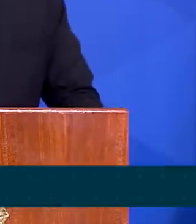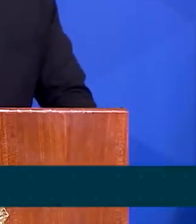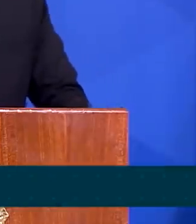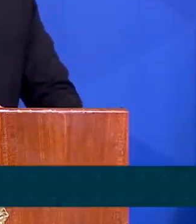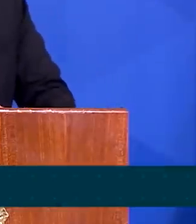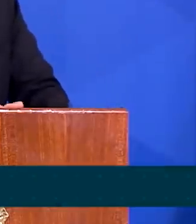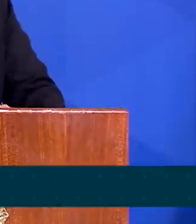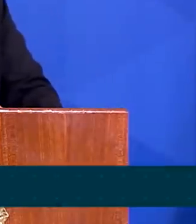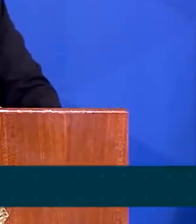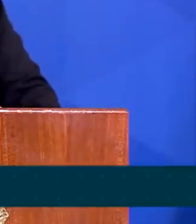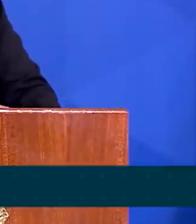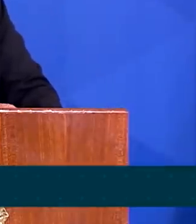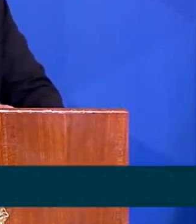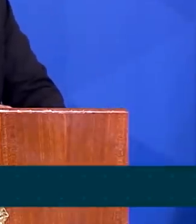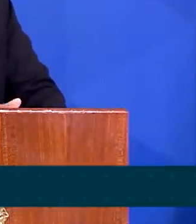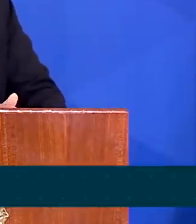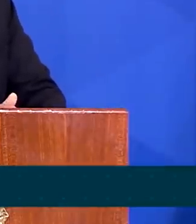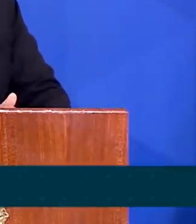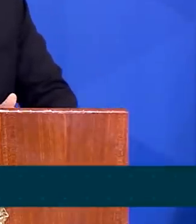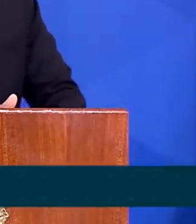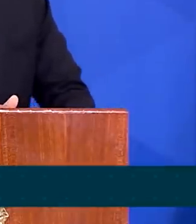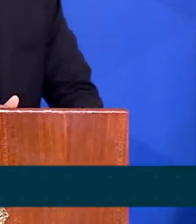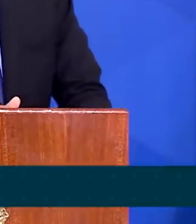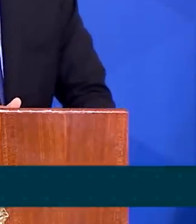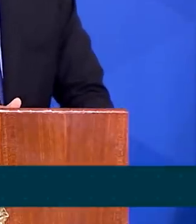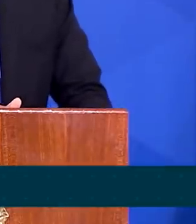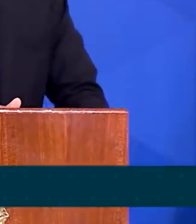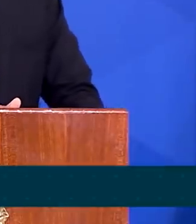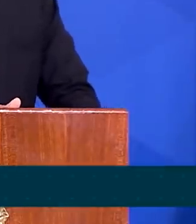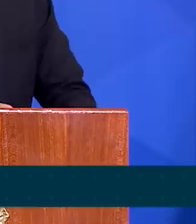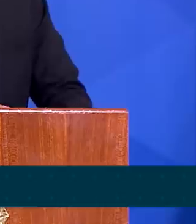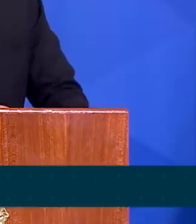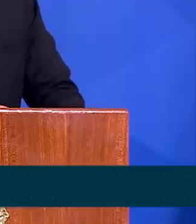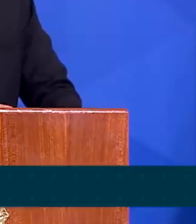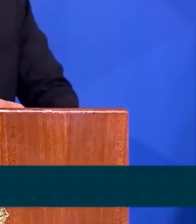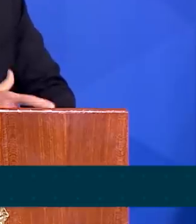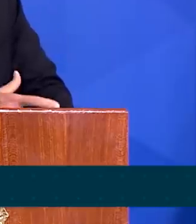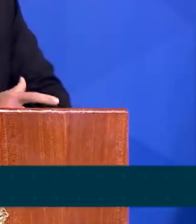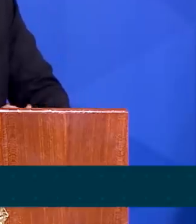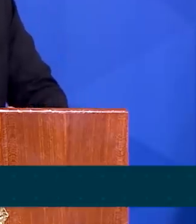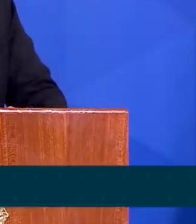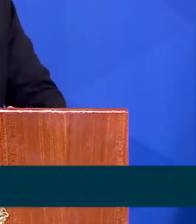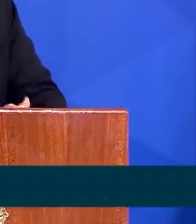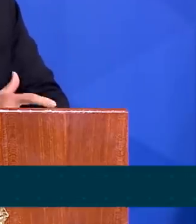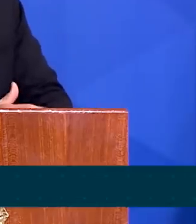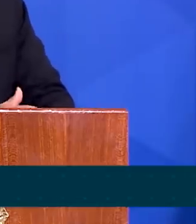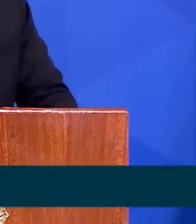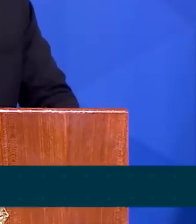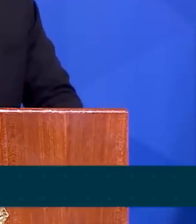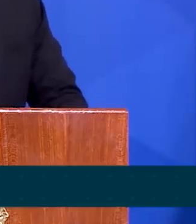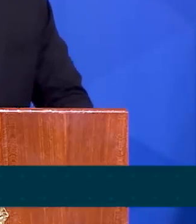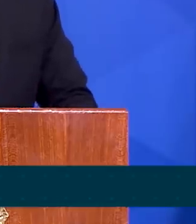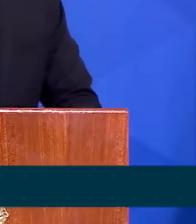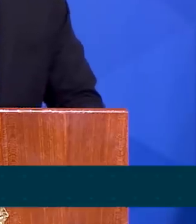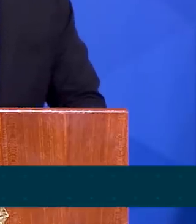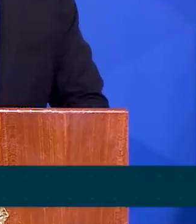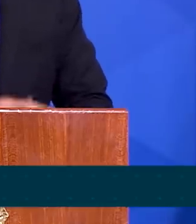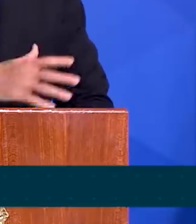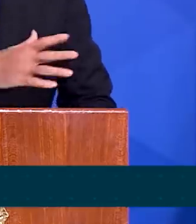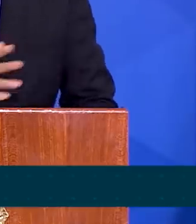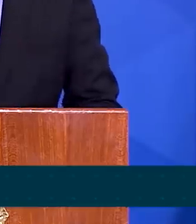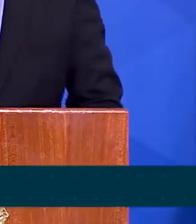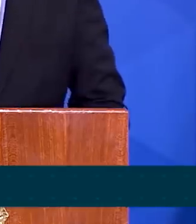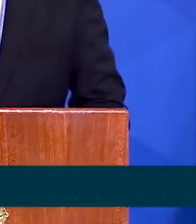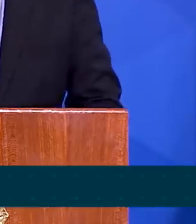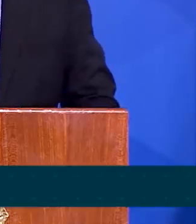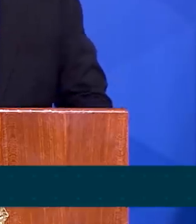deixar a economia funcionando, viva, mas também para dar o sustento a essas pessoas. Nós